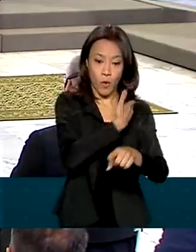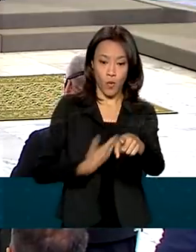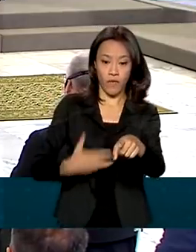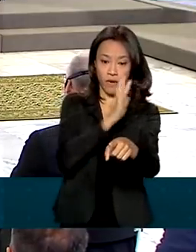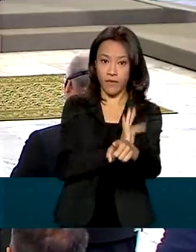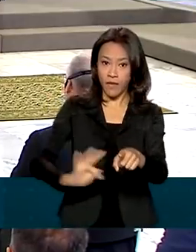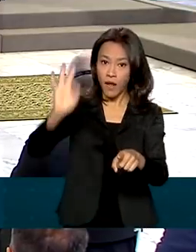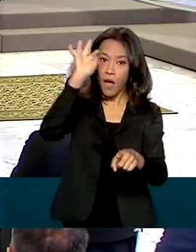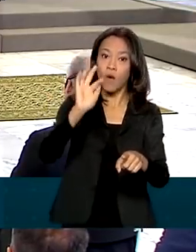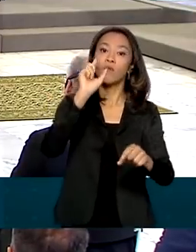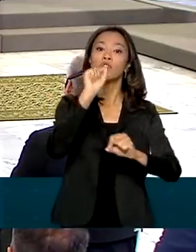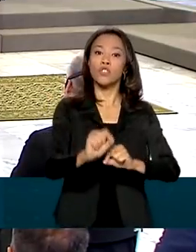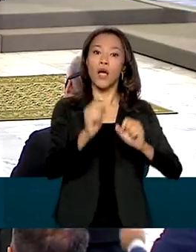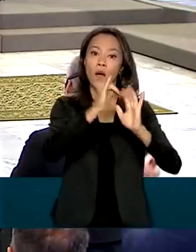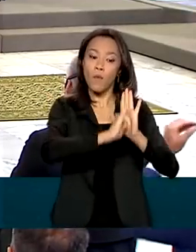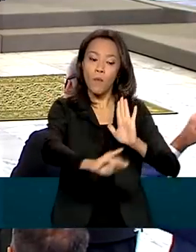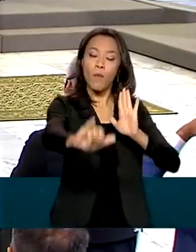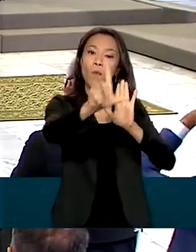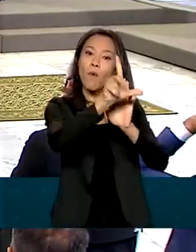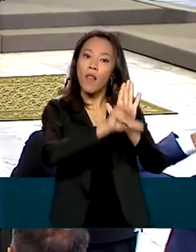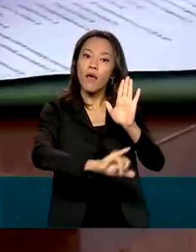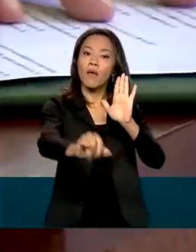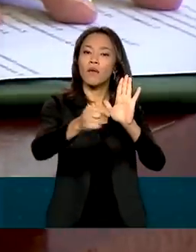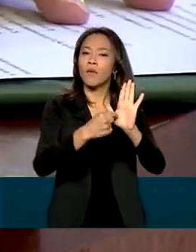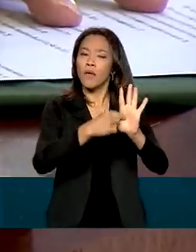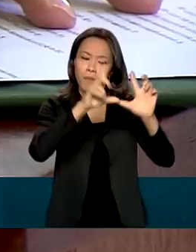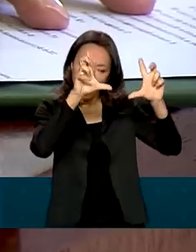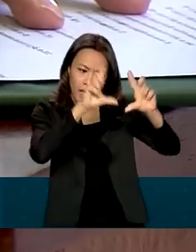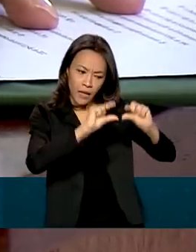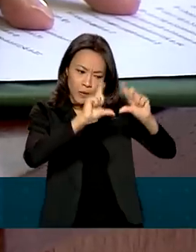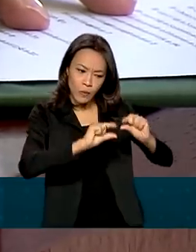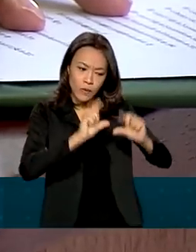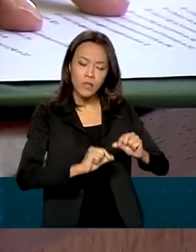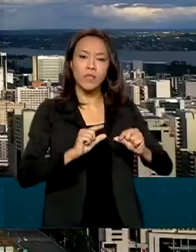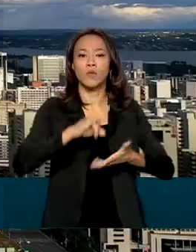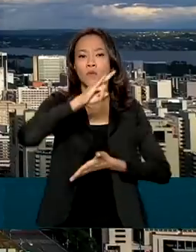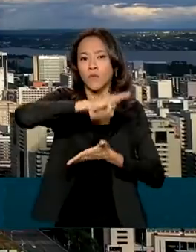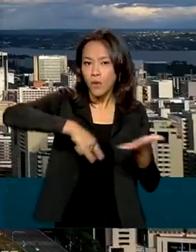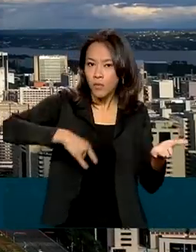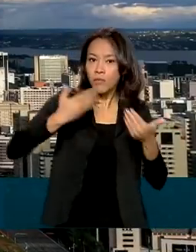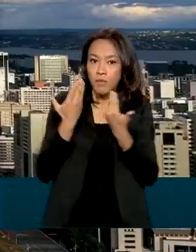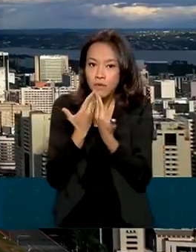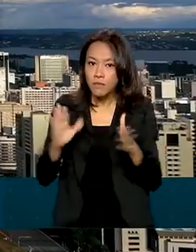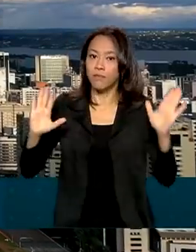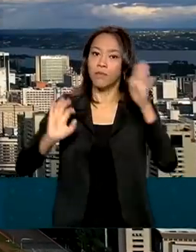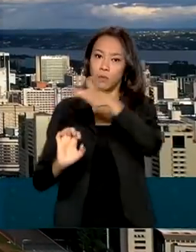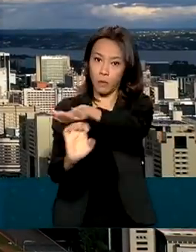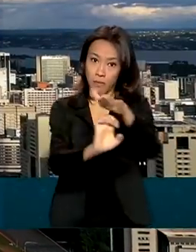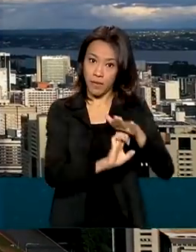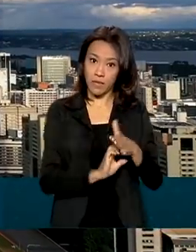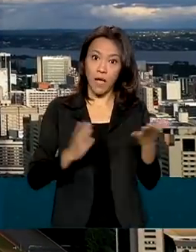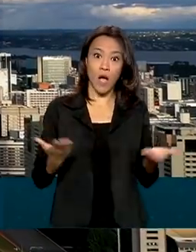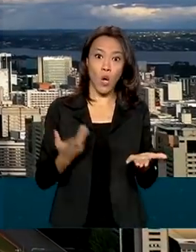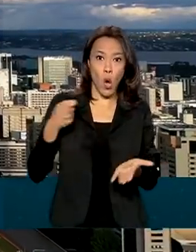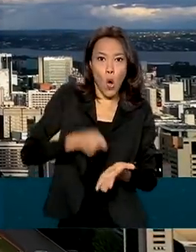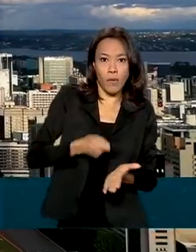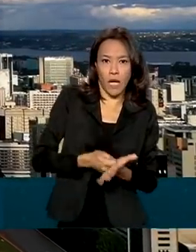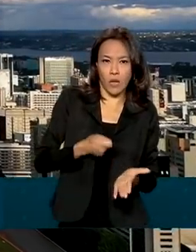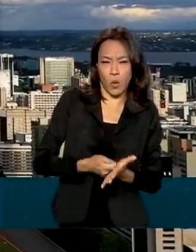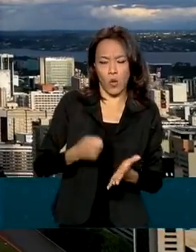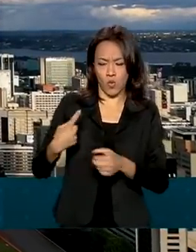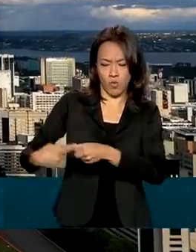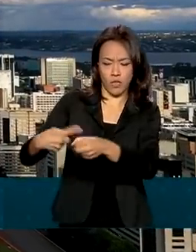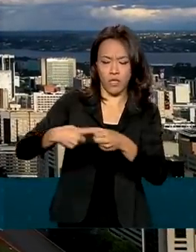estabelece mudanças para estimular e simplificar a abertura de novas empresas. Agora, deixa de ser obrigatório o município